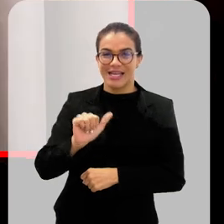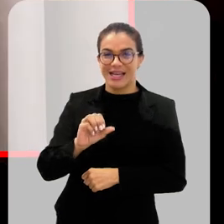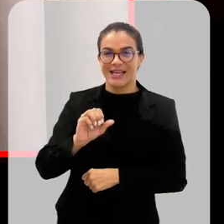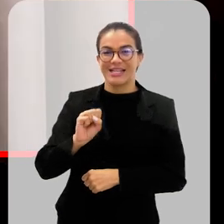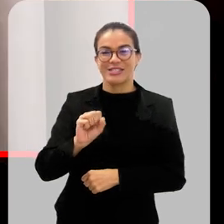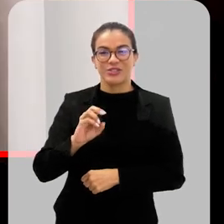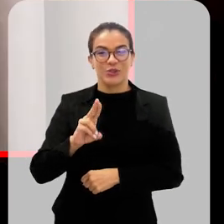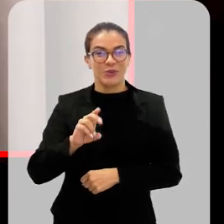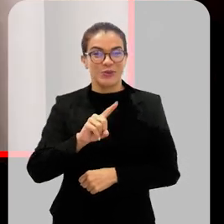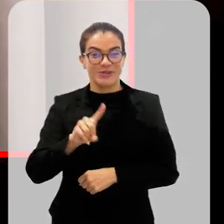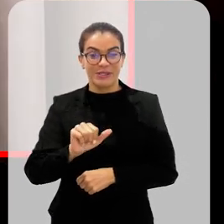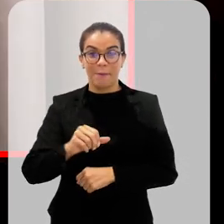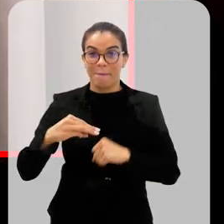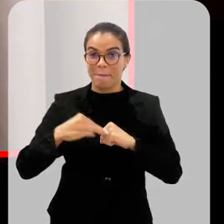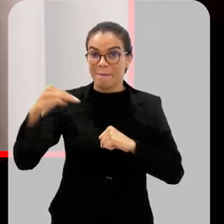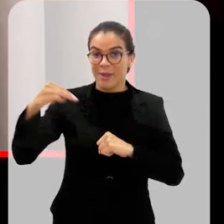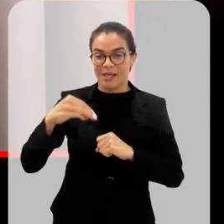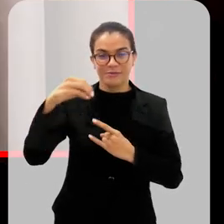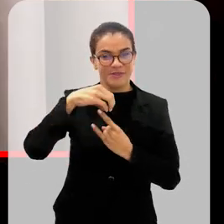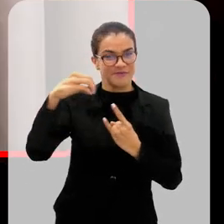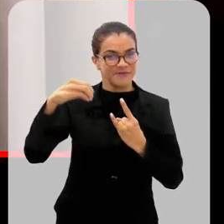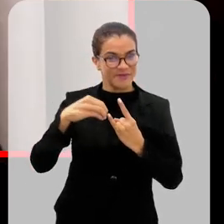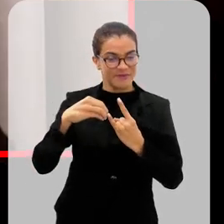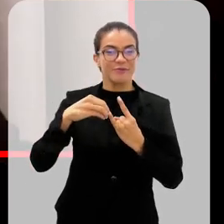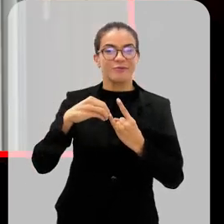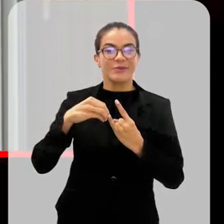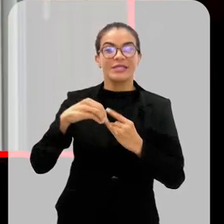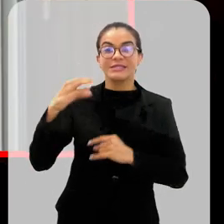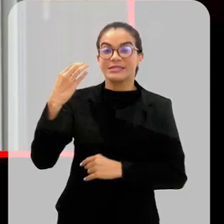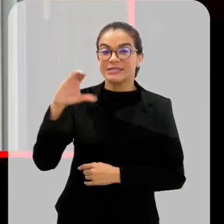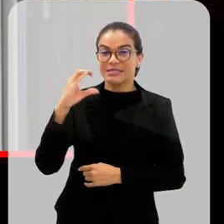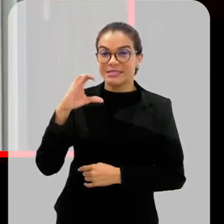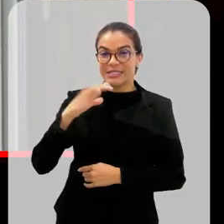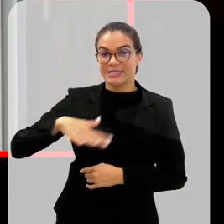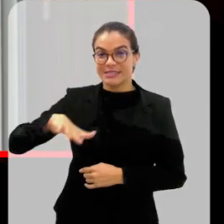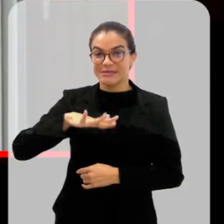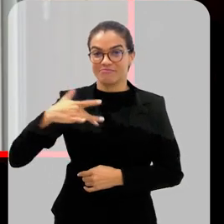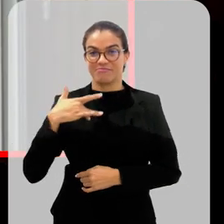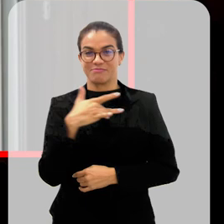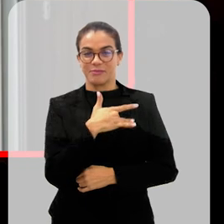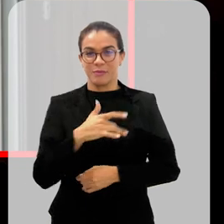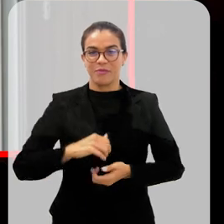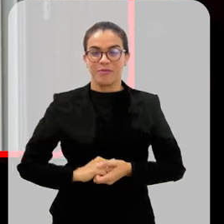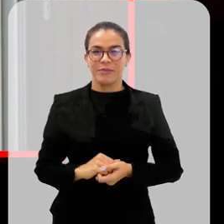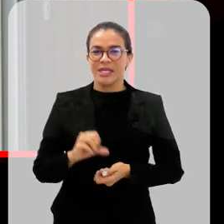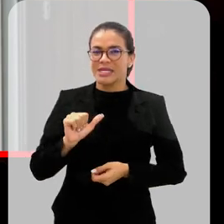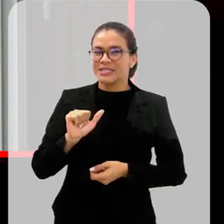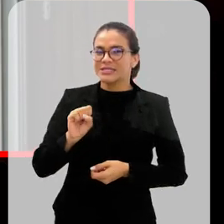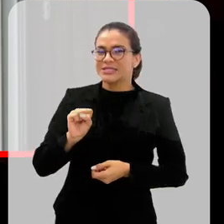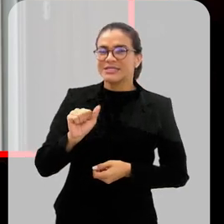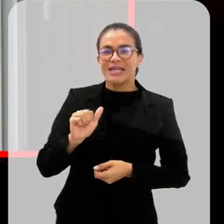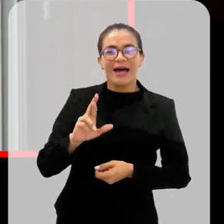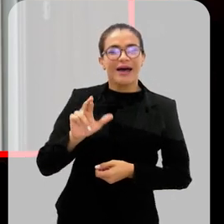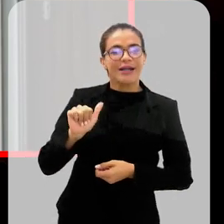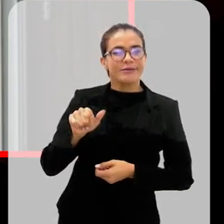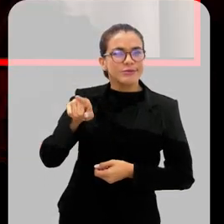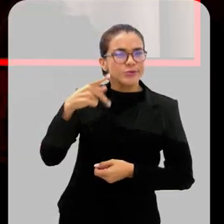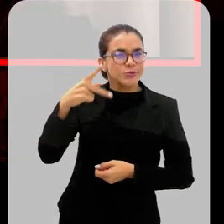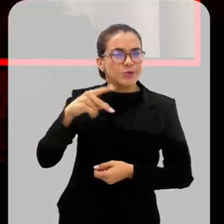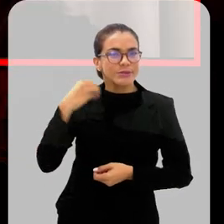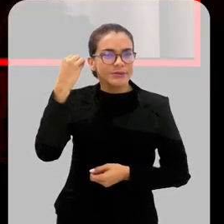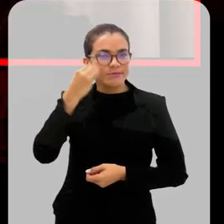Oliveira, que é mestre pela Fiocruz em Ciências da Saúde. Sara, pela sua